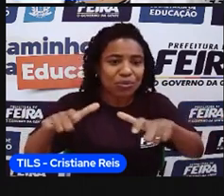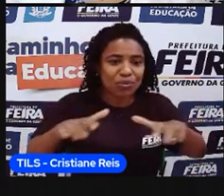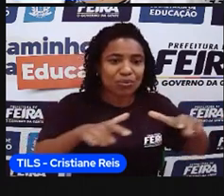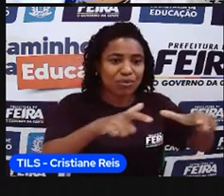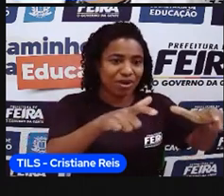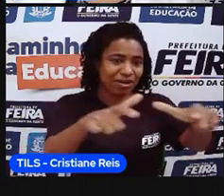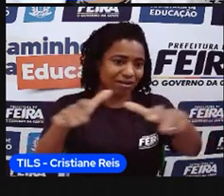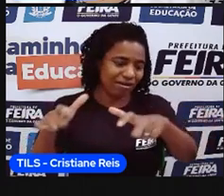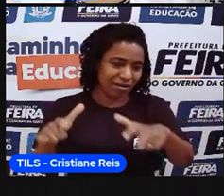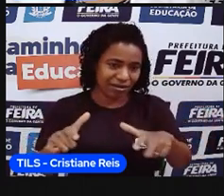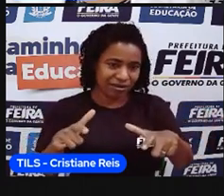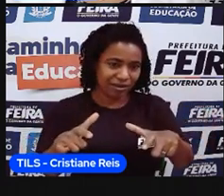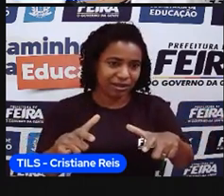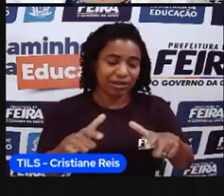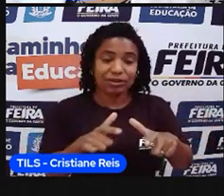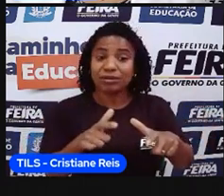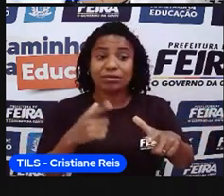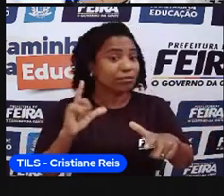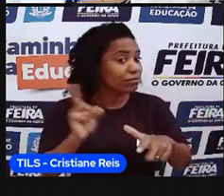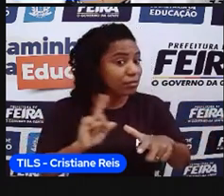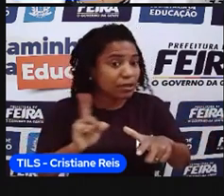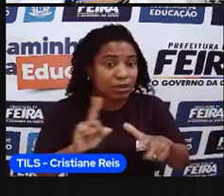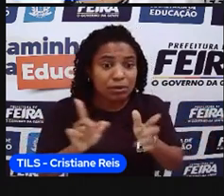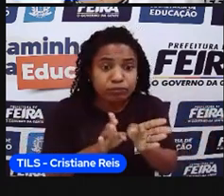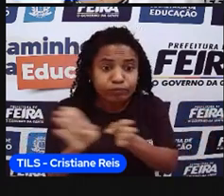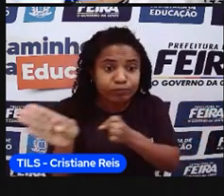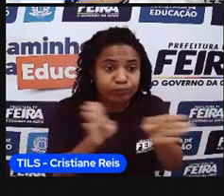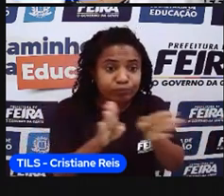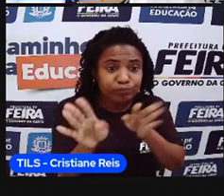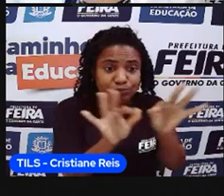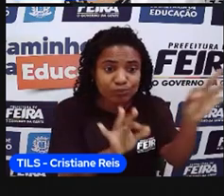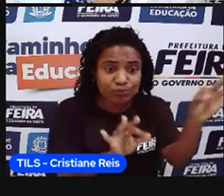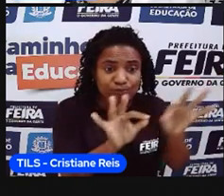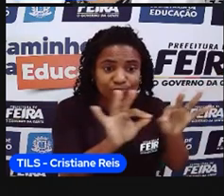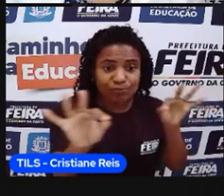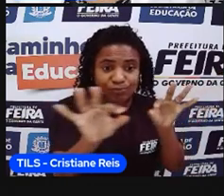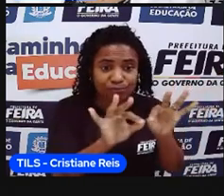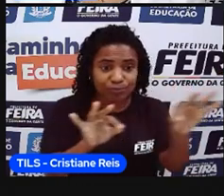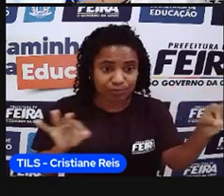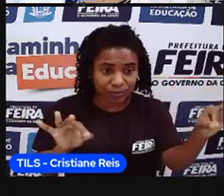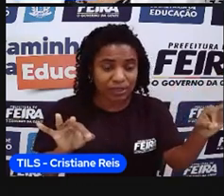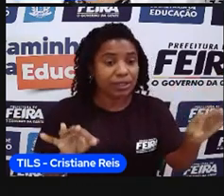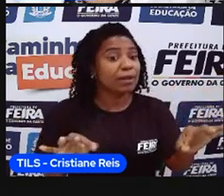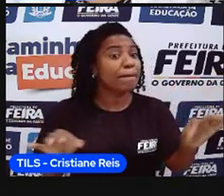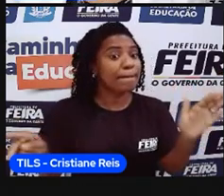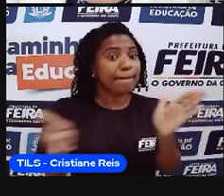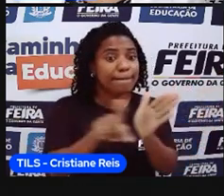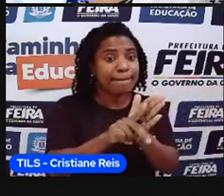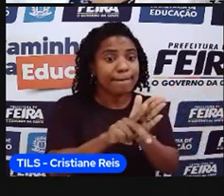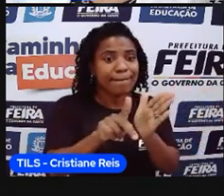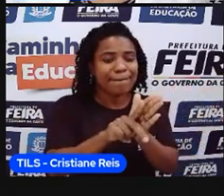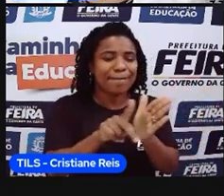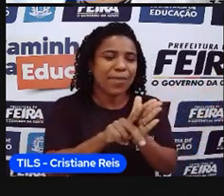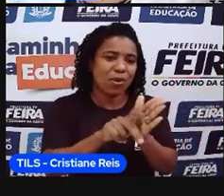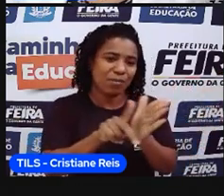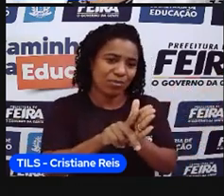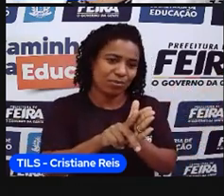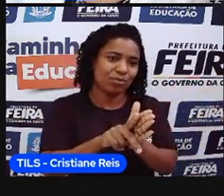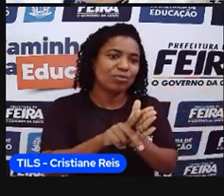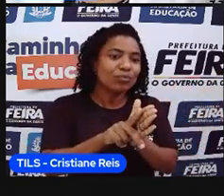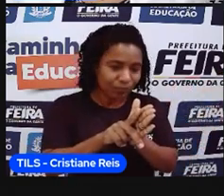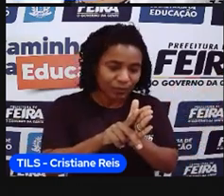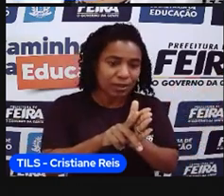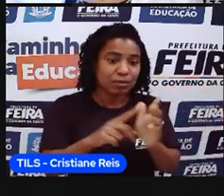não só dessas fronteiras, nós estamos falando também de uma relação de posse. Até porque às vezes essas